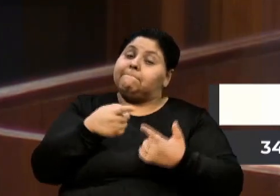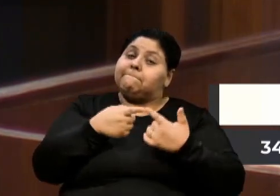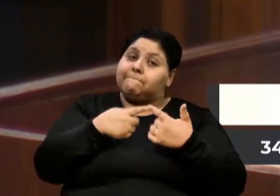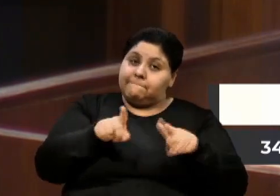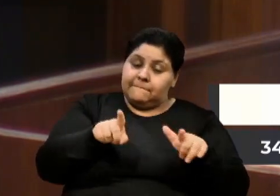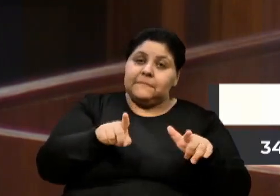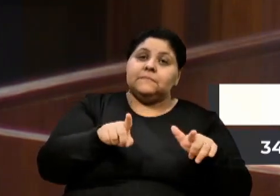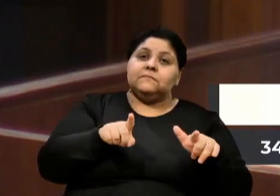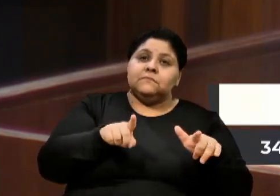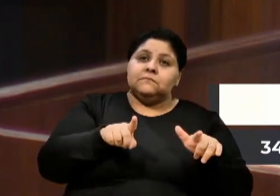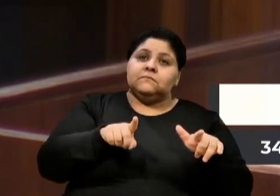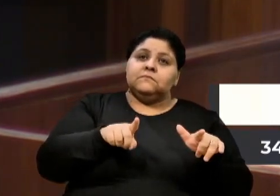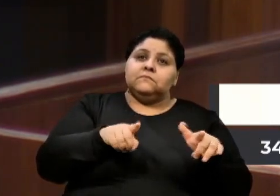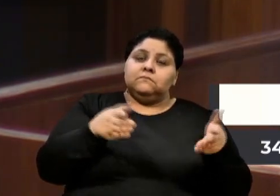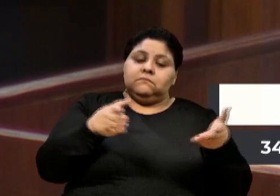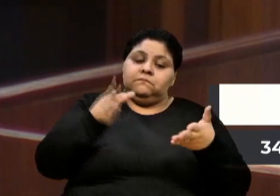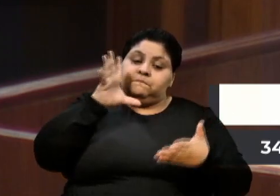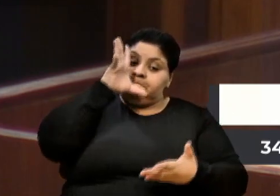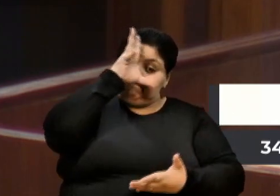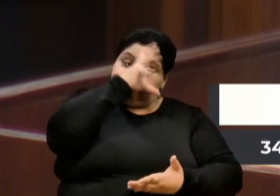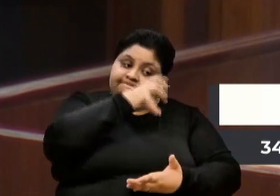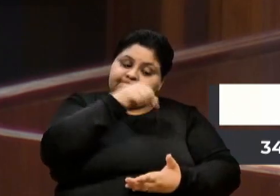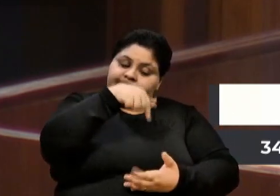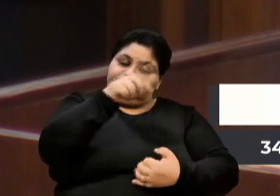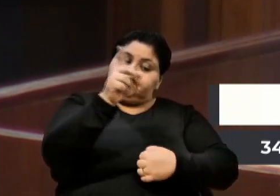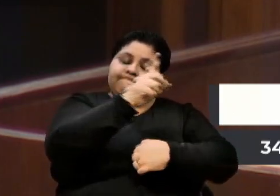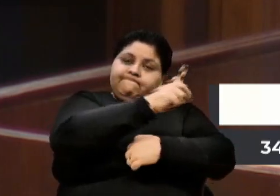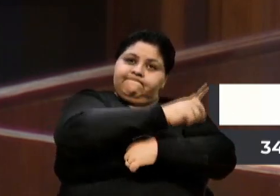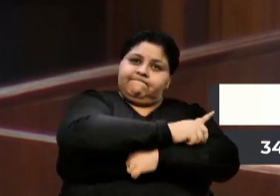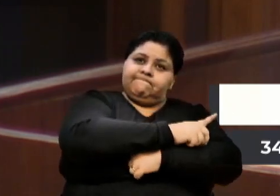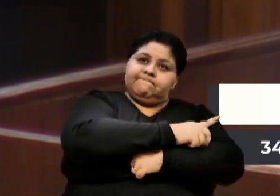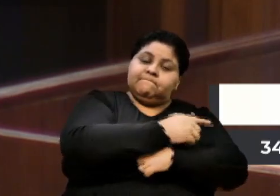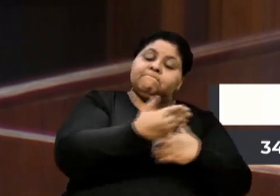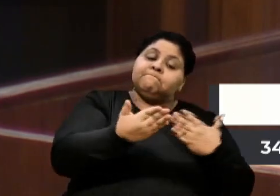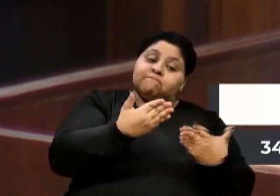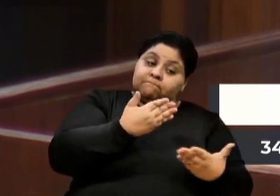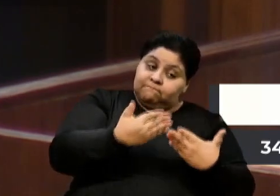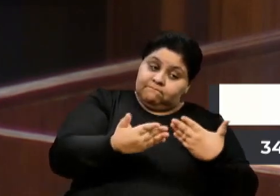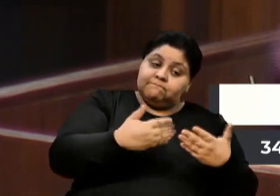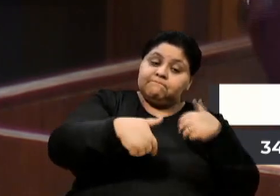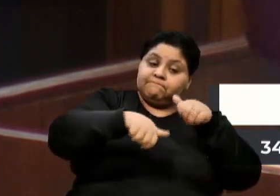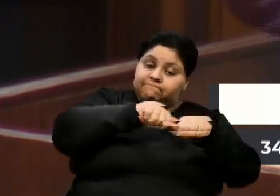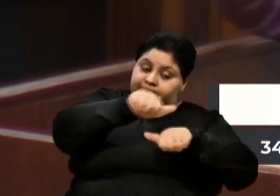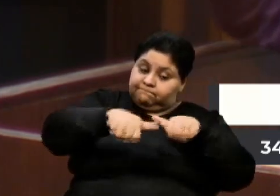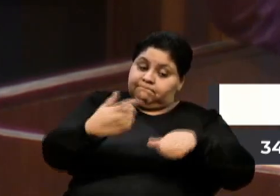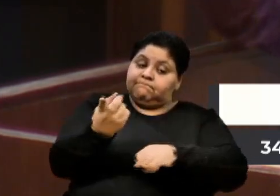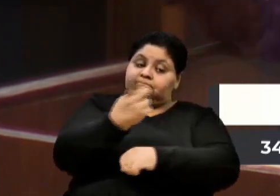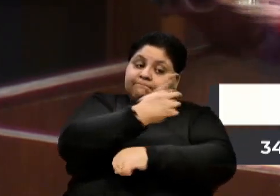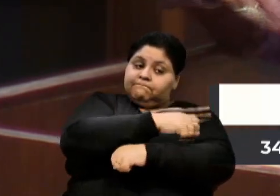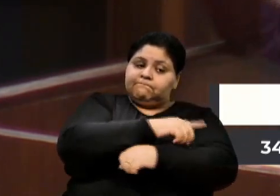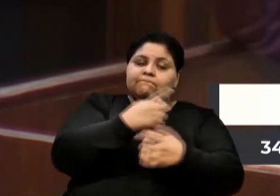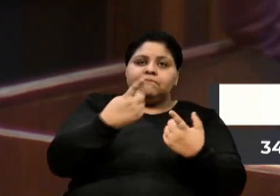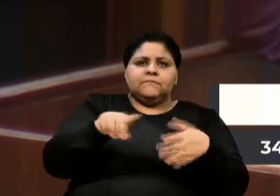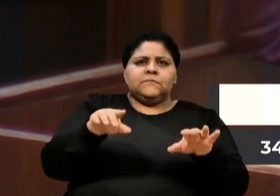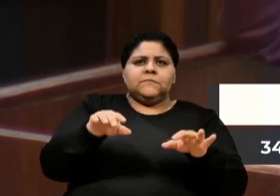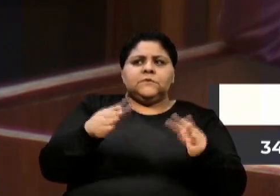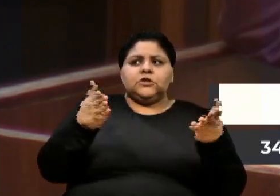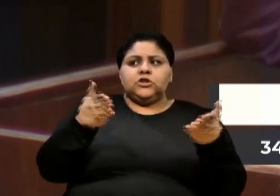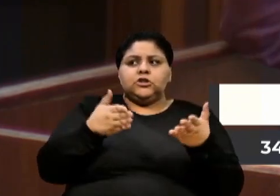uma questão da aprendizagem nesse dia. Então, talvez a gente tenha que mudar, mas já está na agenda